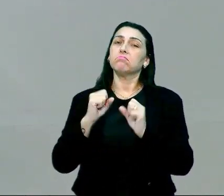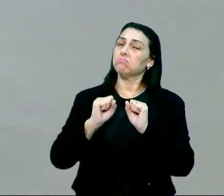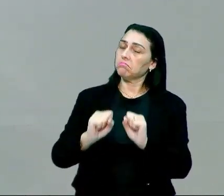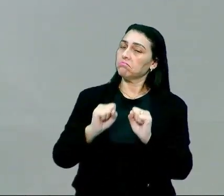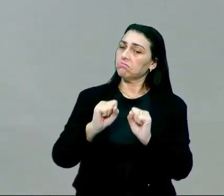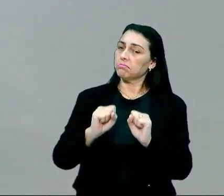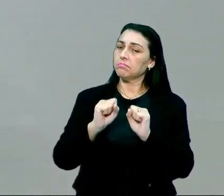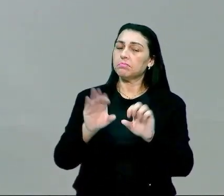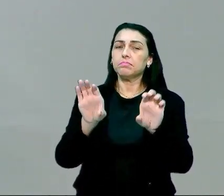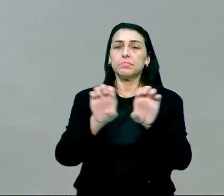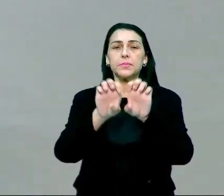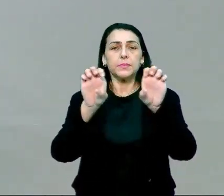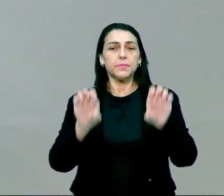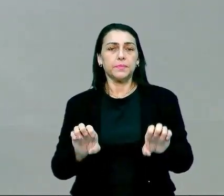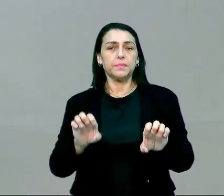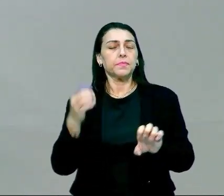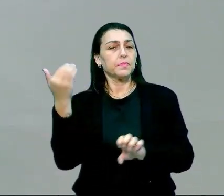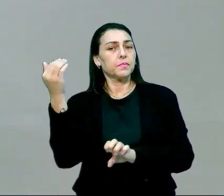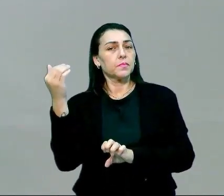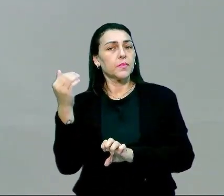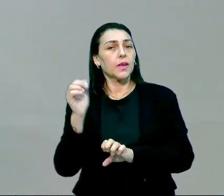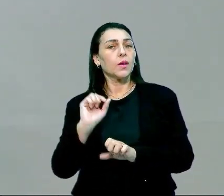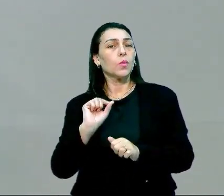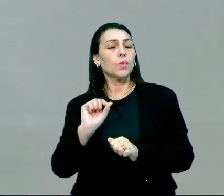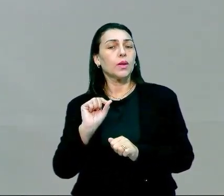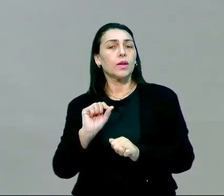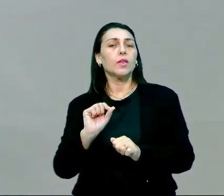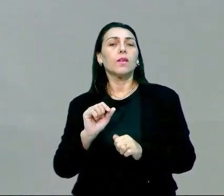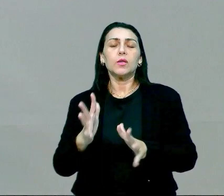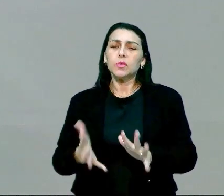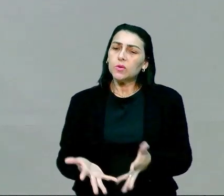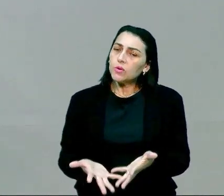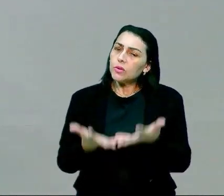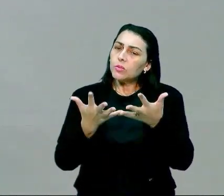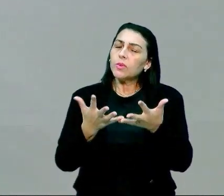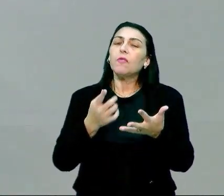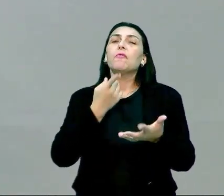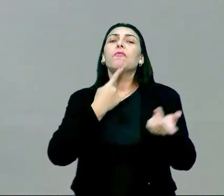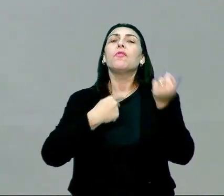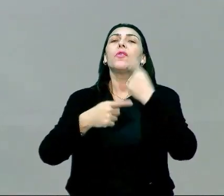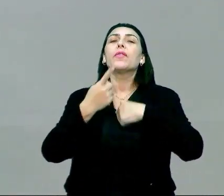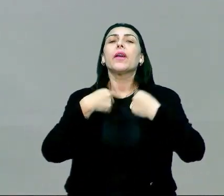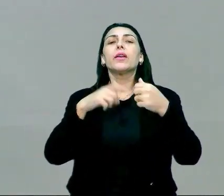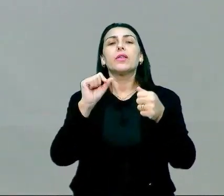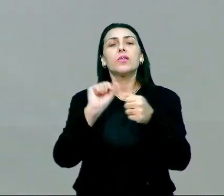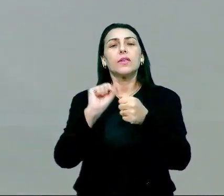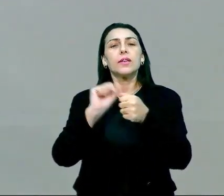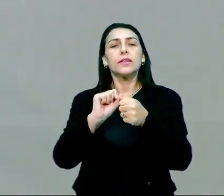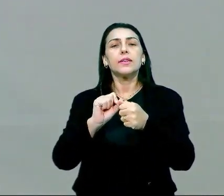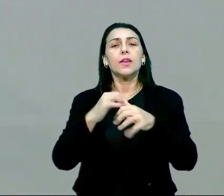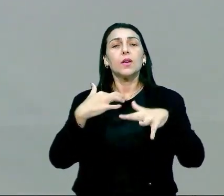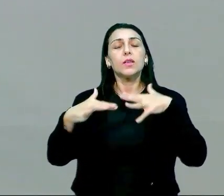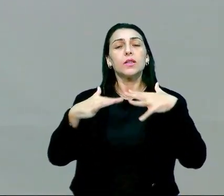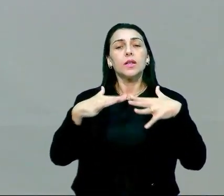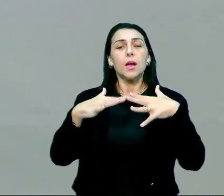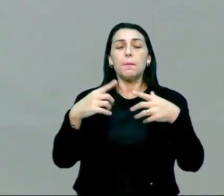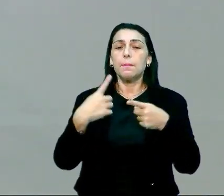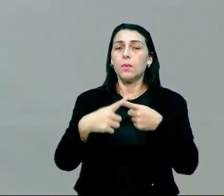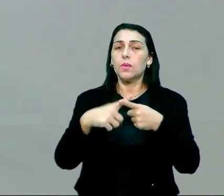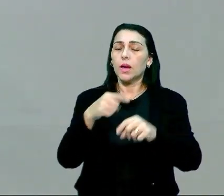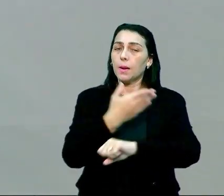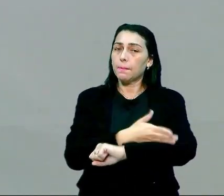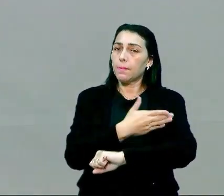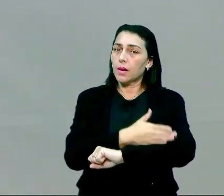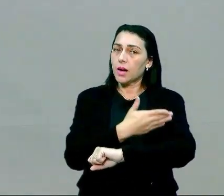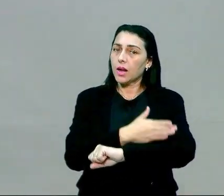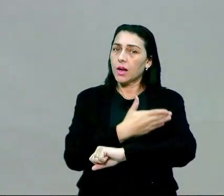estruturar, criar um hábito, criar uma rotina em que aquilo vai estimular a ter mais vontade. Então, é toda uma dinâmica de transformação. Até porque a prática